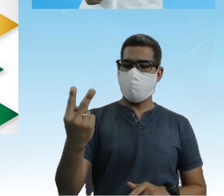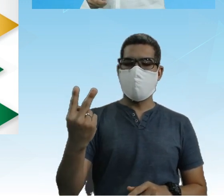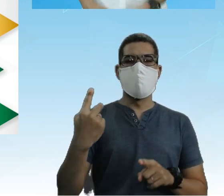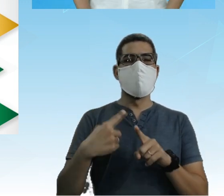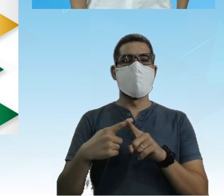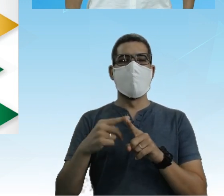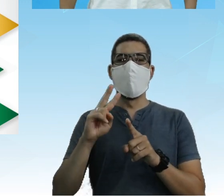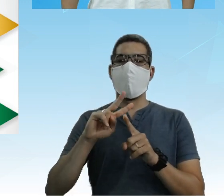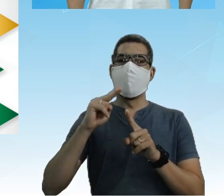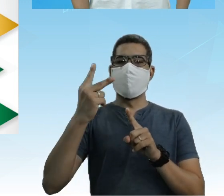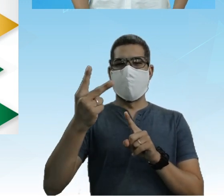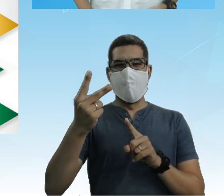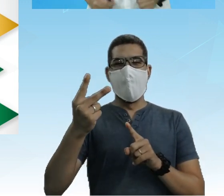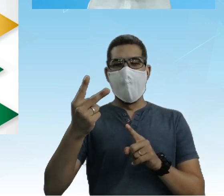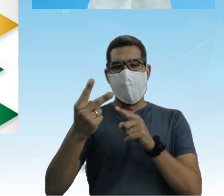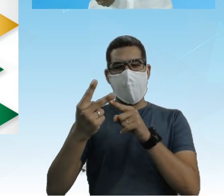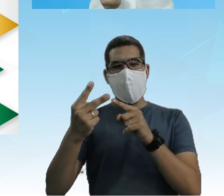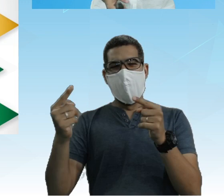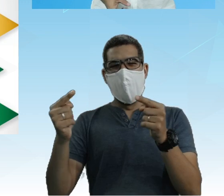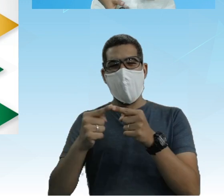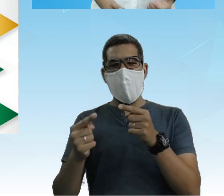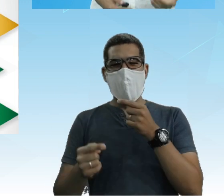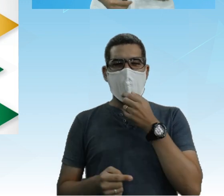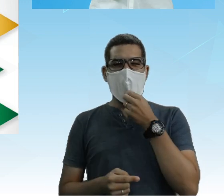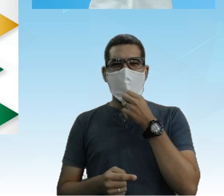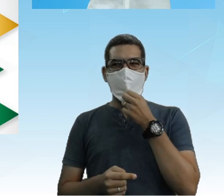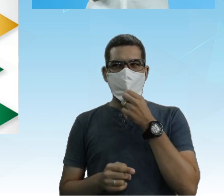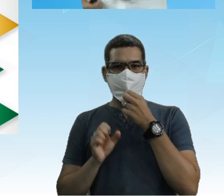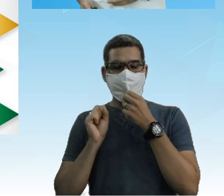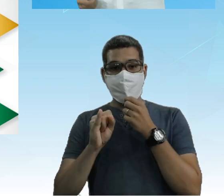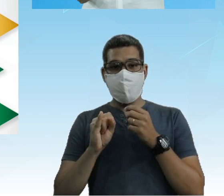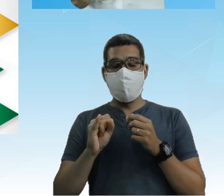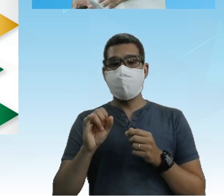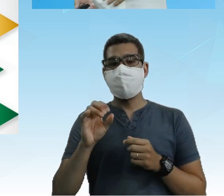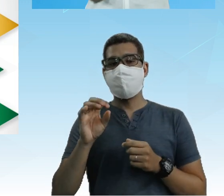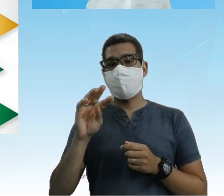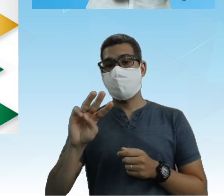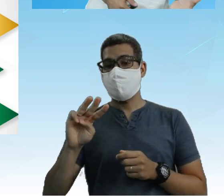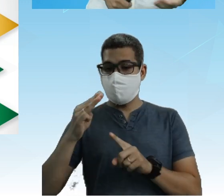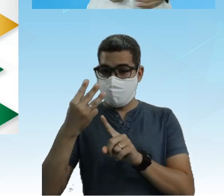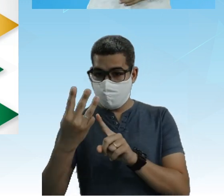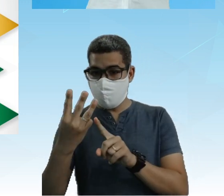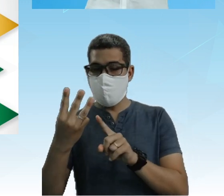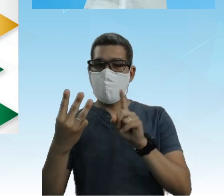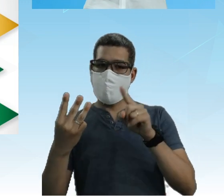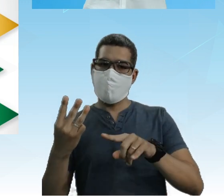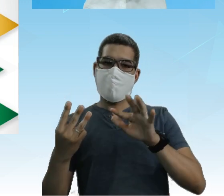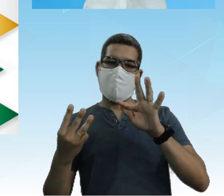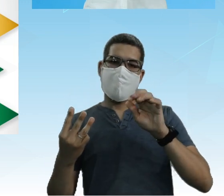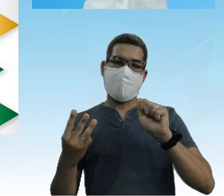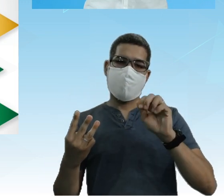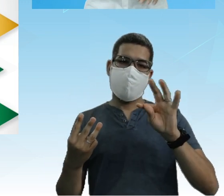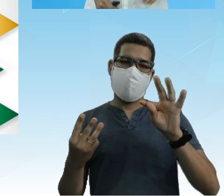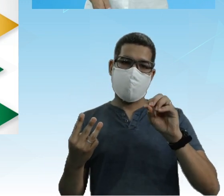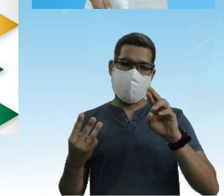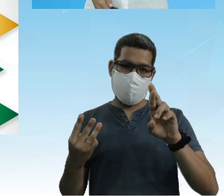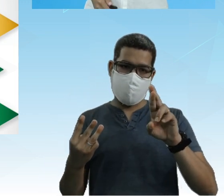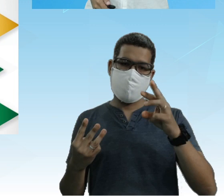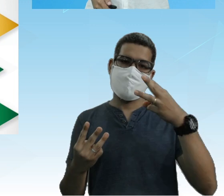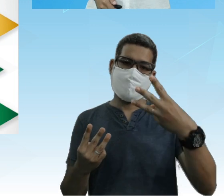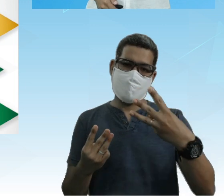dupliquei Então se eu triplicasse, professor Ampliação de fator 3 Tá tranquilo? Bem claro?